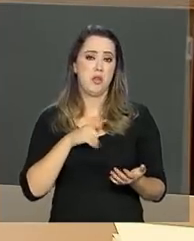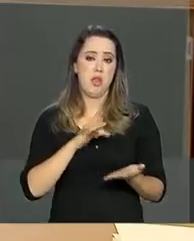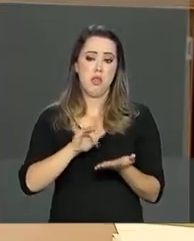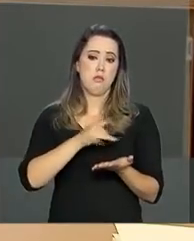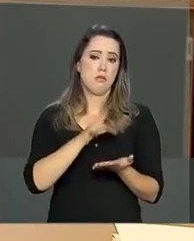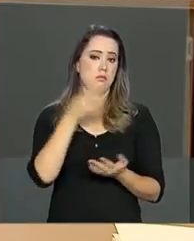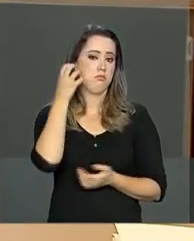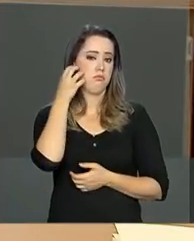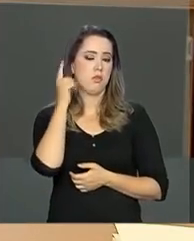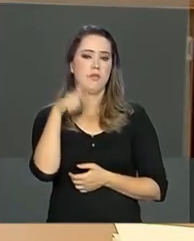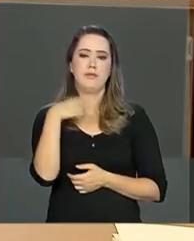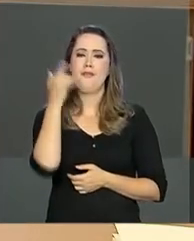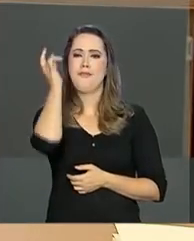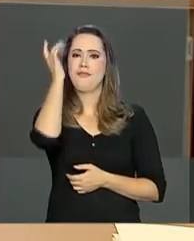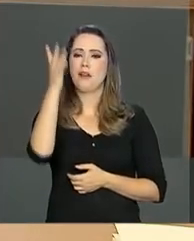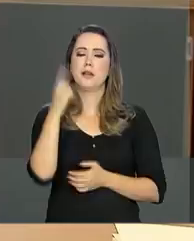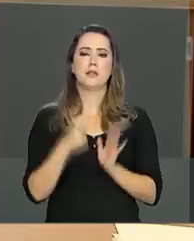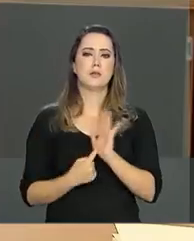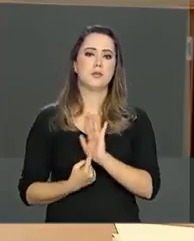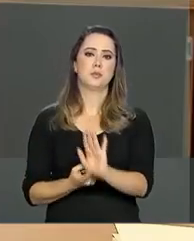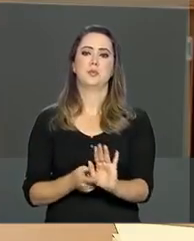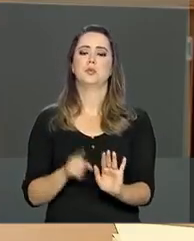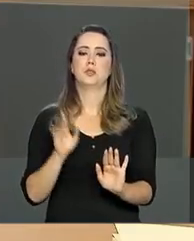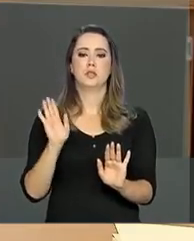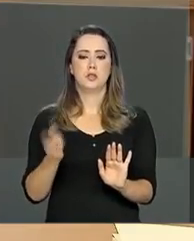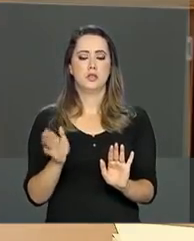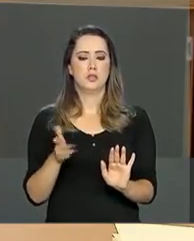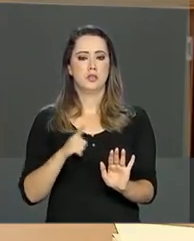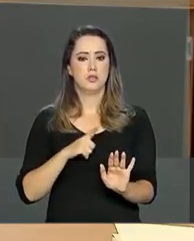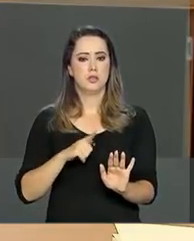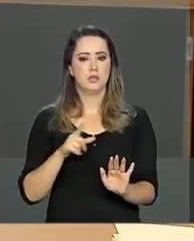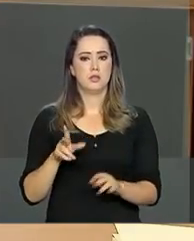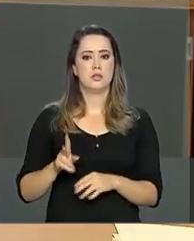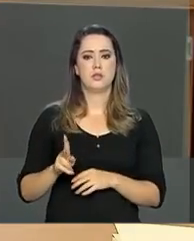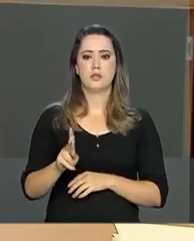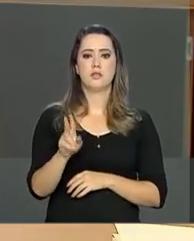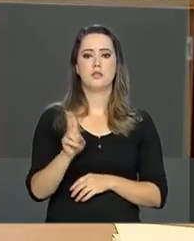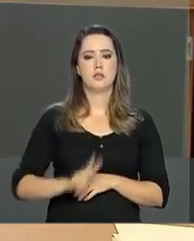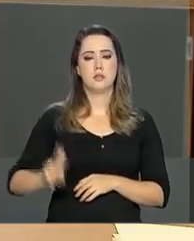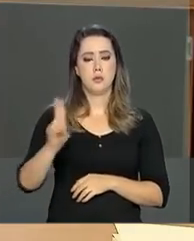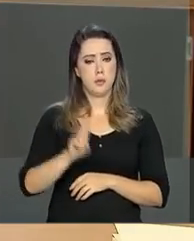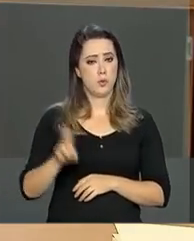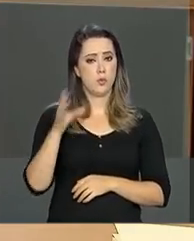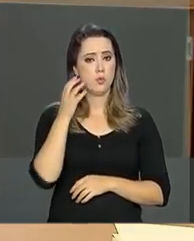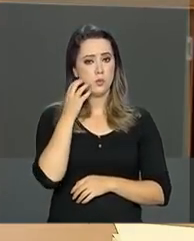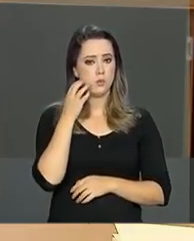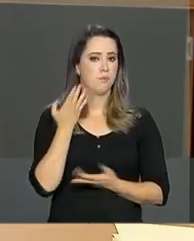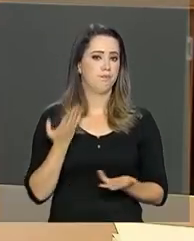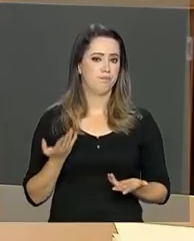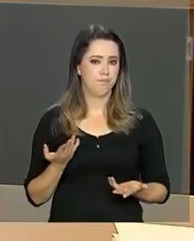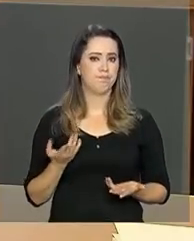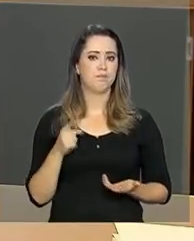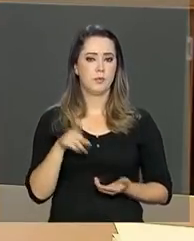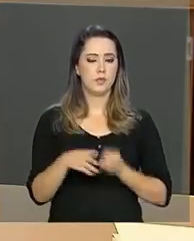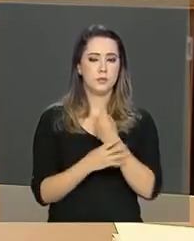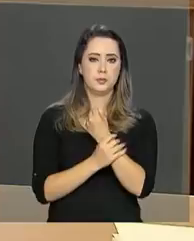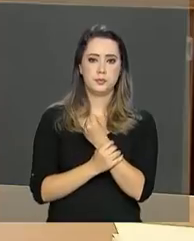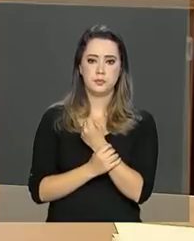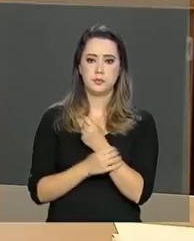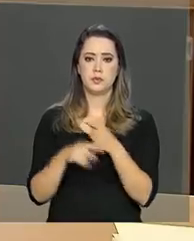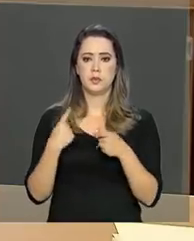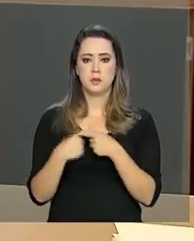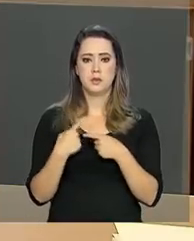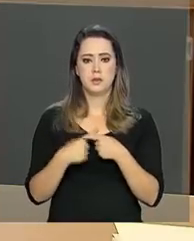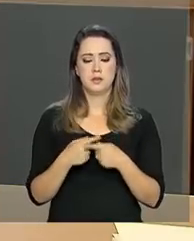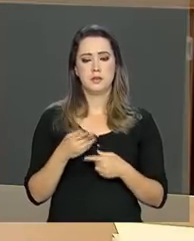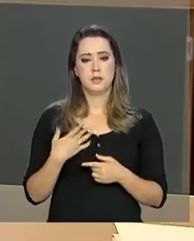tecnologicamente isso é muito mais fácil de você utilizar, já que o celular a gente carrega ele para todos os lugares. Você tem a questão da segurança, que